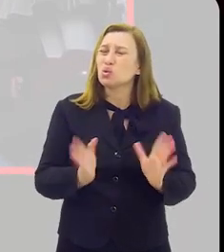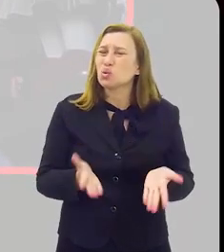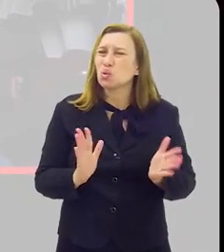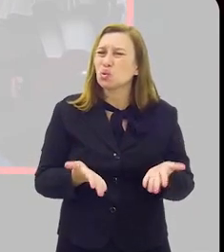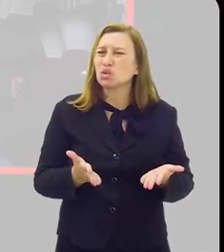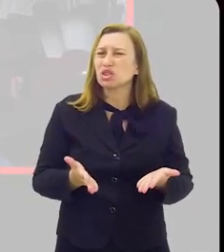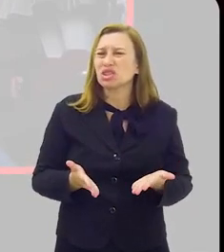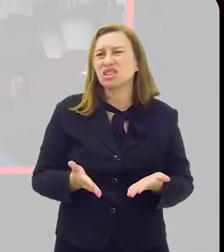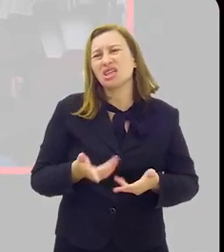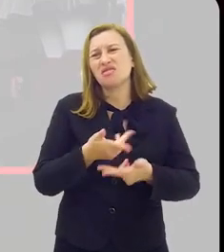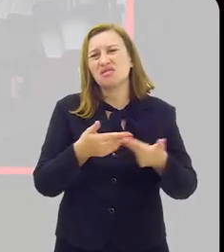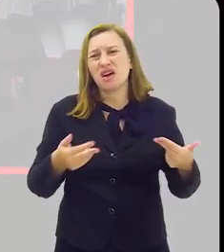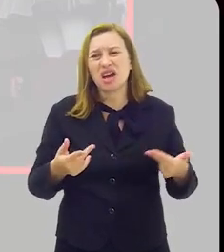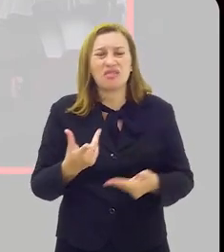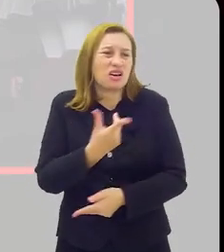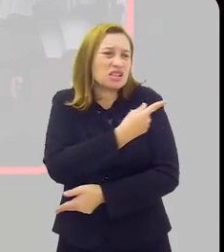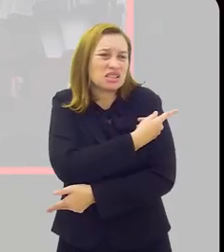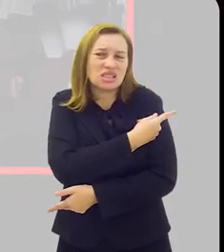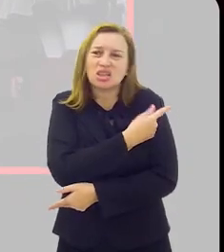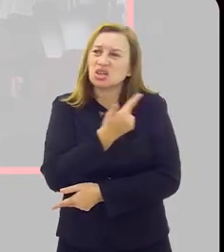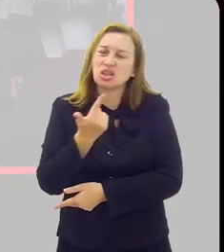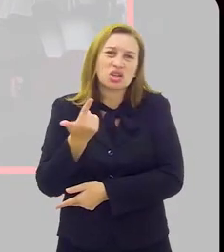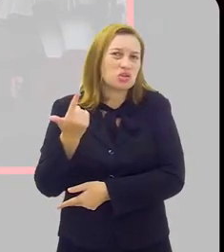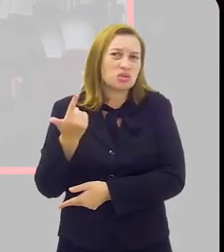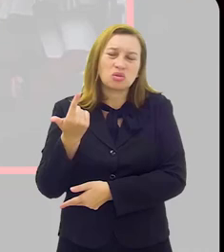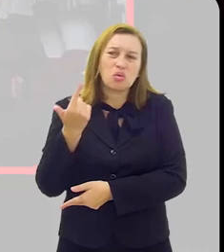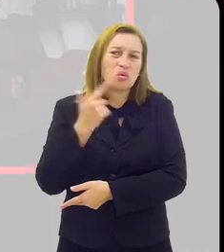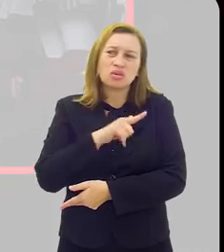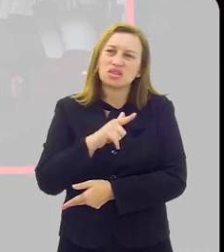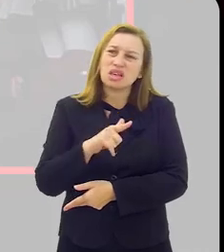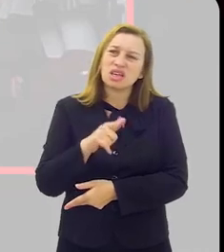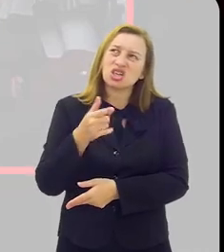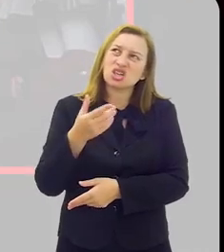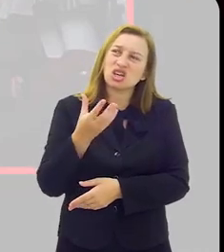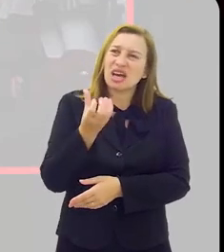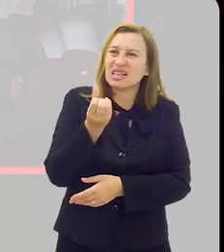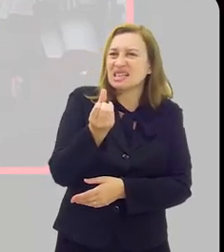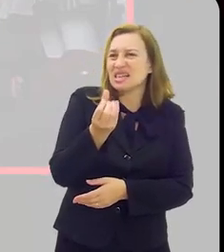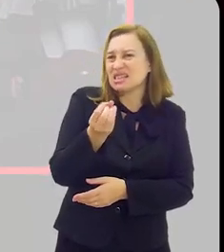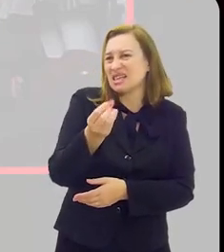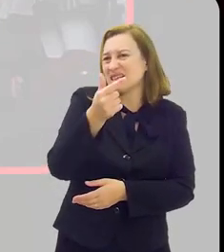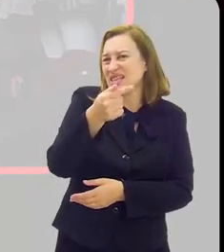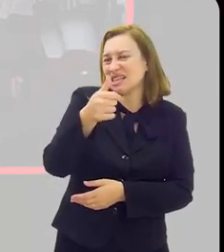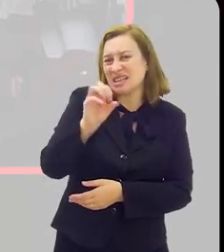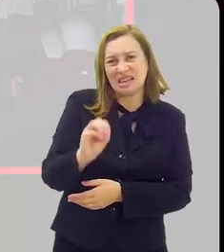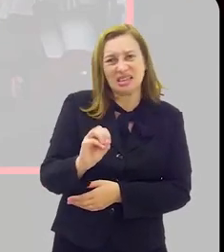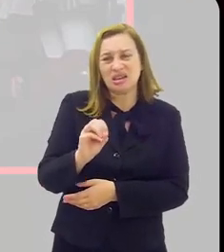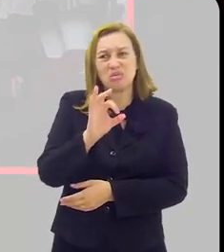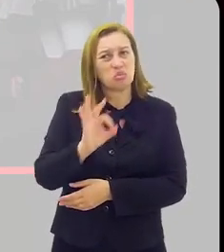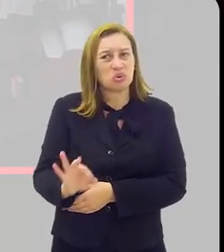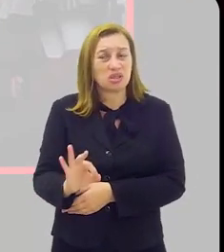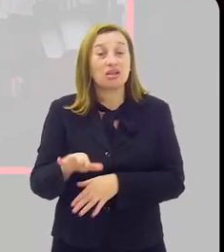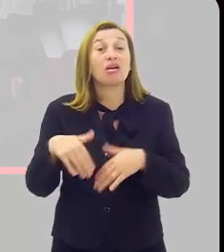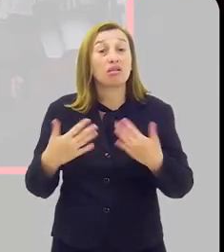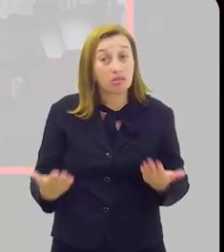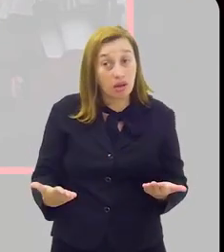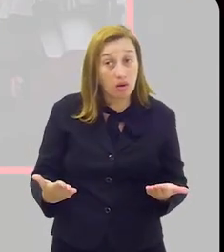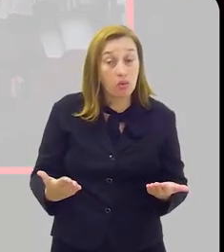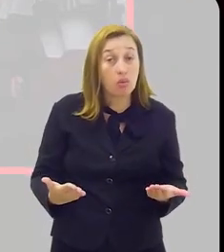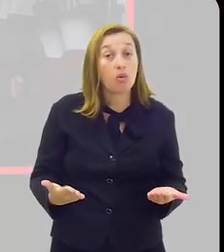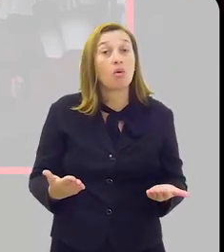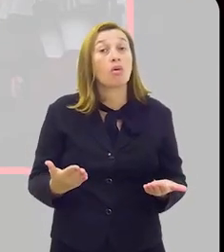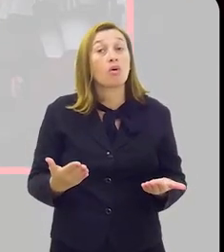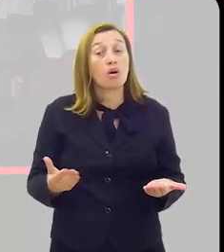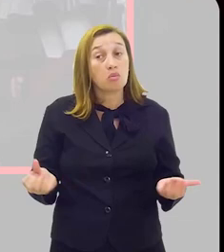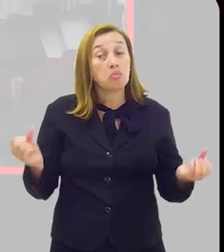e hoje tem muitas vacinas que não chegam a 70%, algumas chegam a 60% de cobertura vacinal. Então,